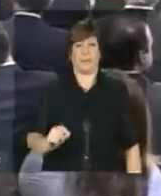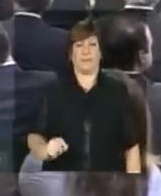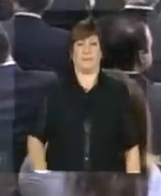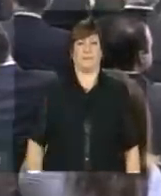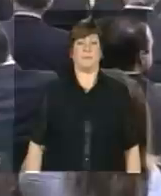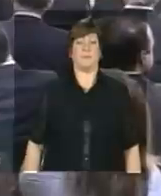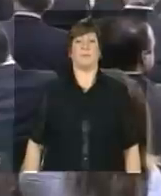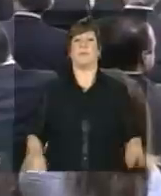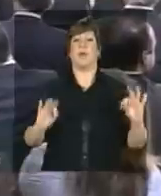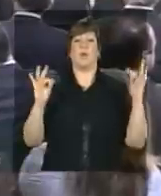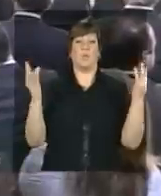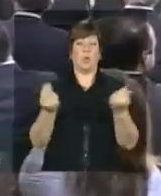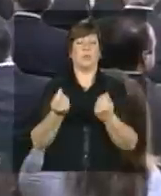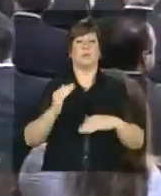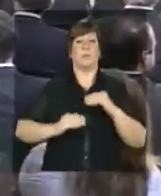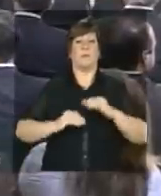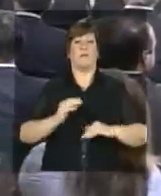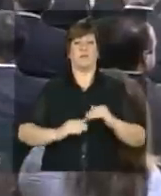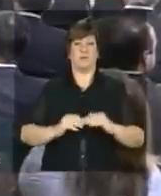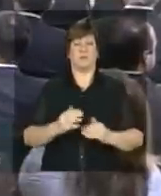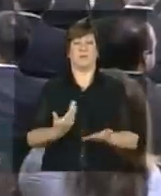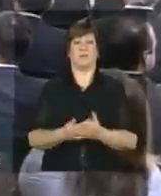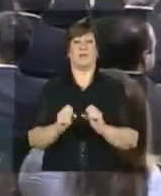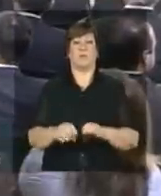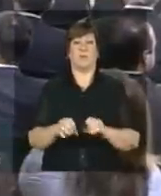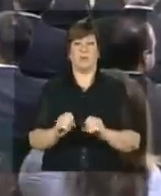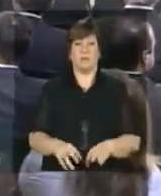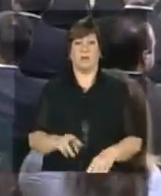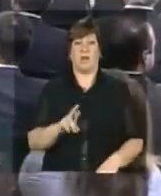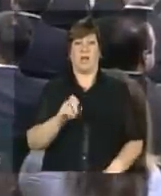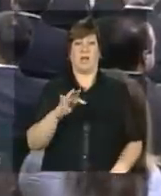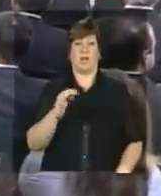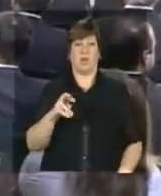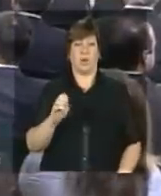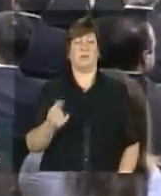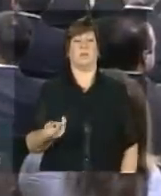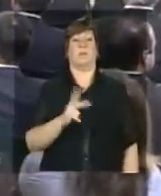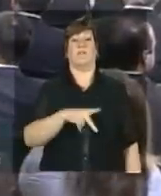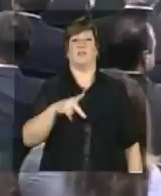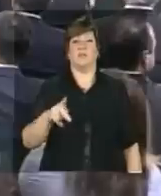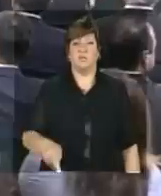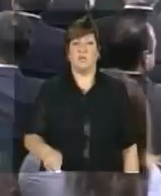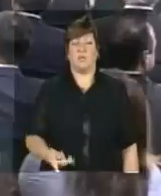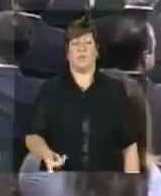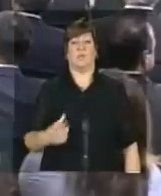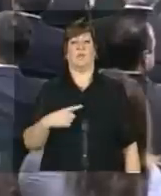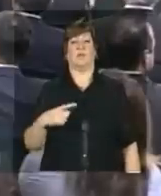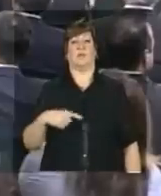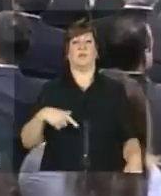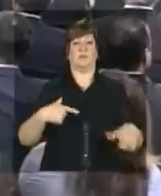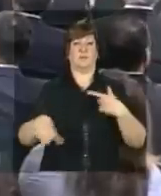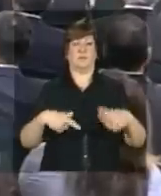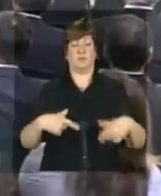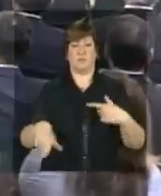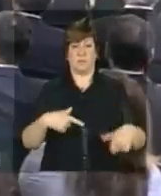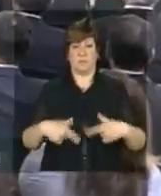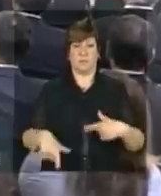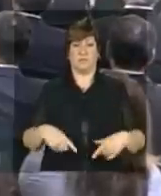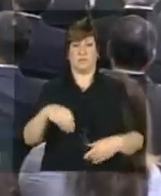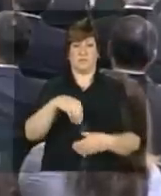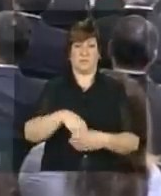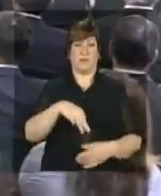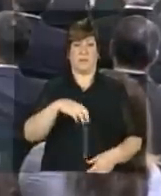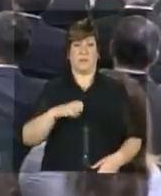todos os profissionais da educação, reitores, professores, funcionários do Ministério de